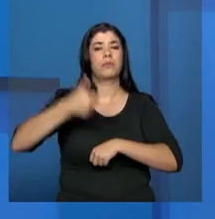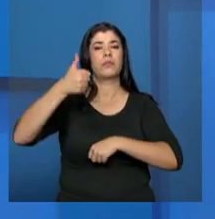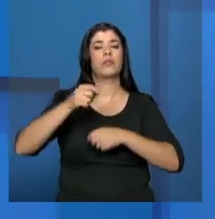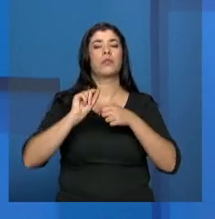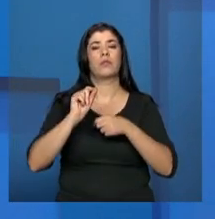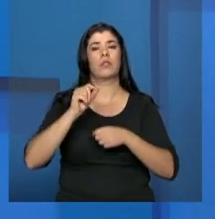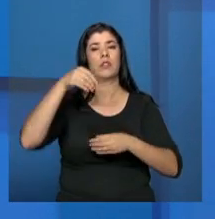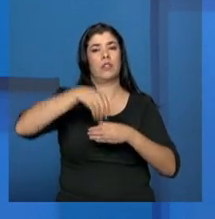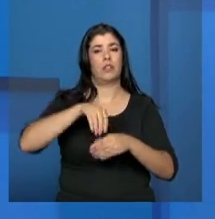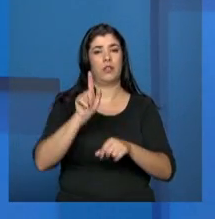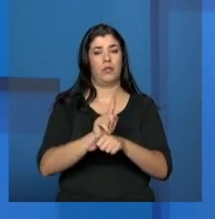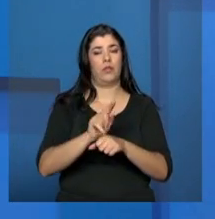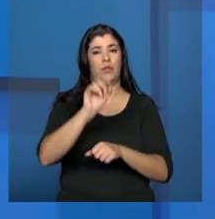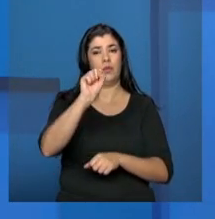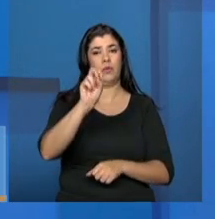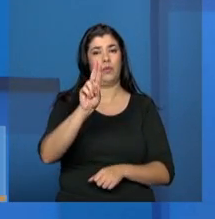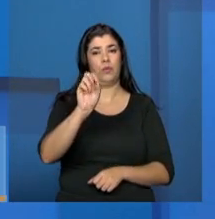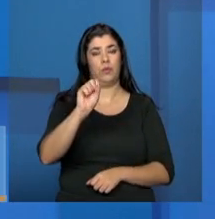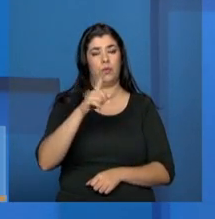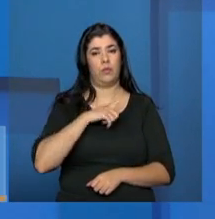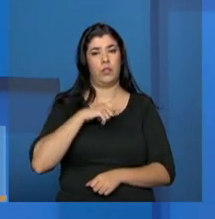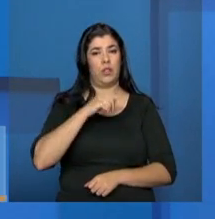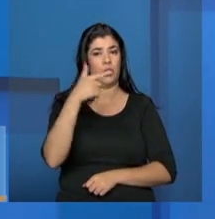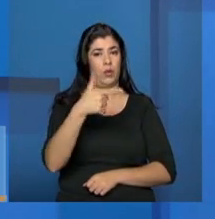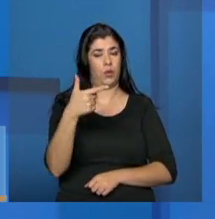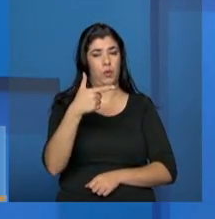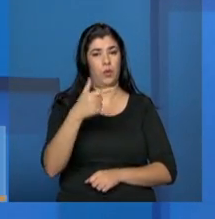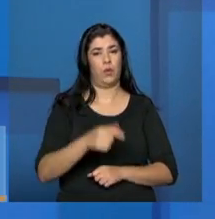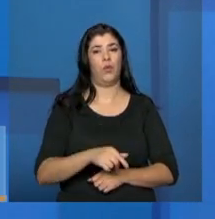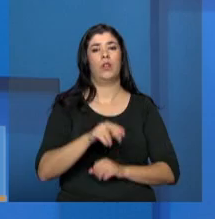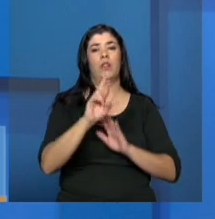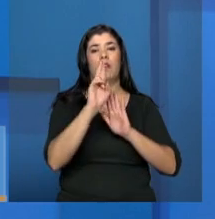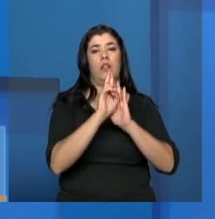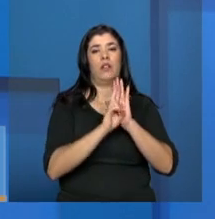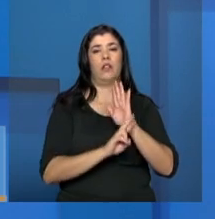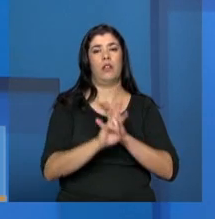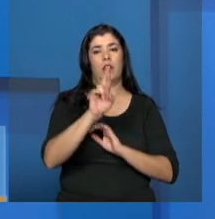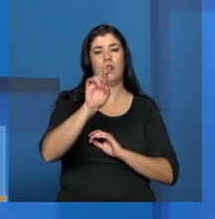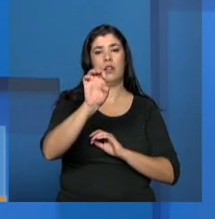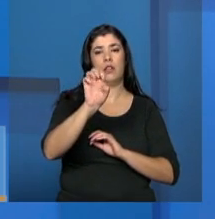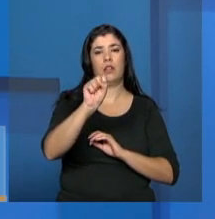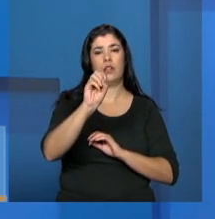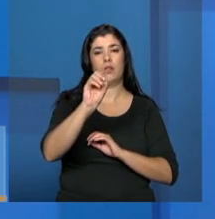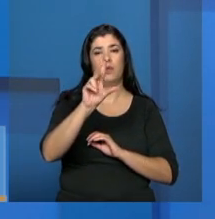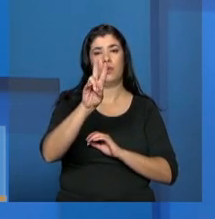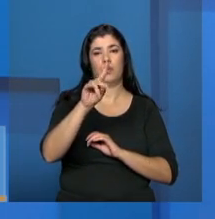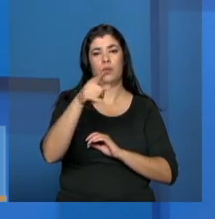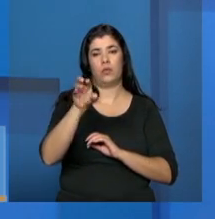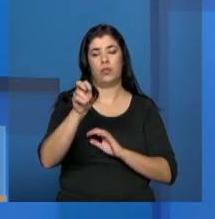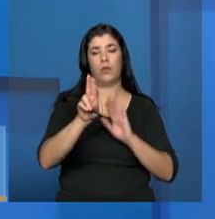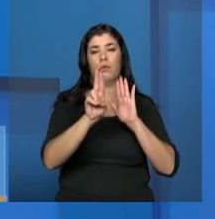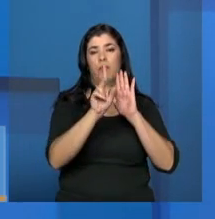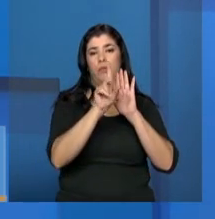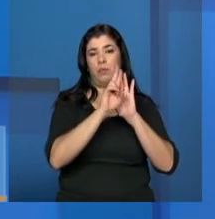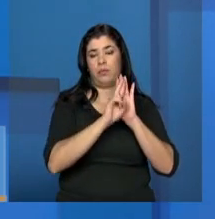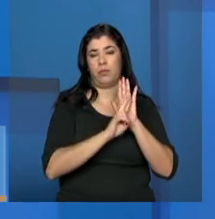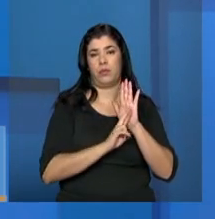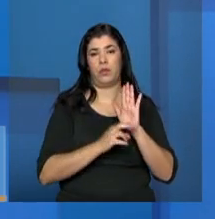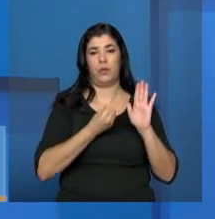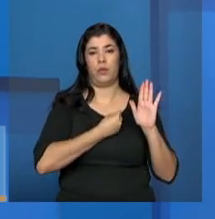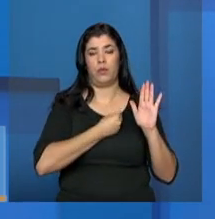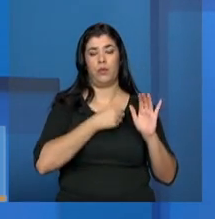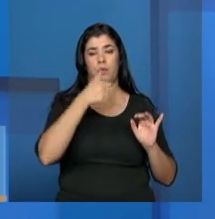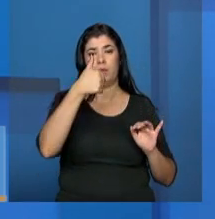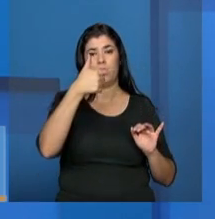SUAS, nós temos duas resoluções, já do Conselho Nacional de Assistência Social, a de número 18 e a